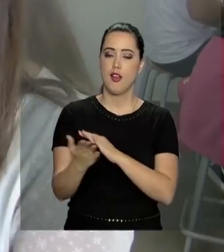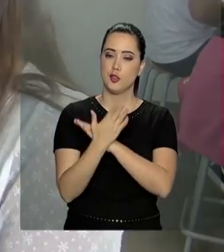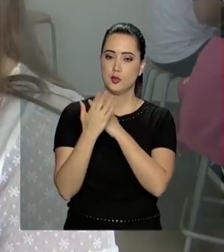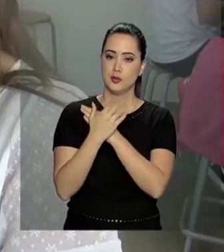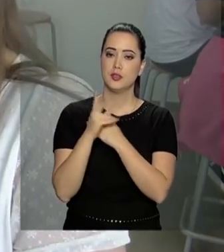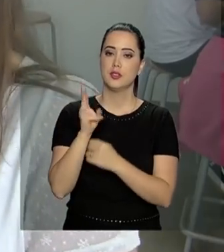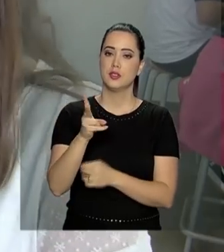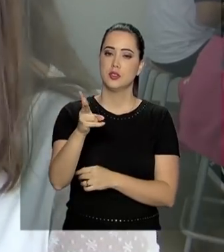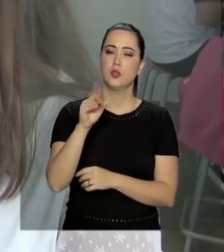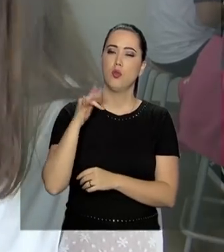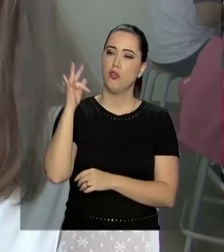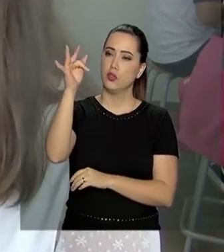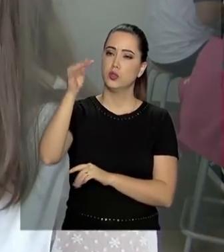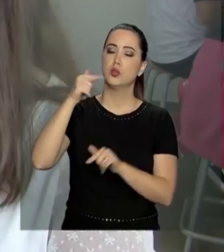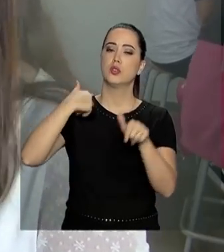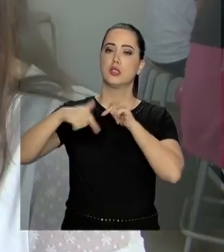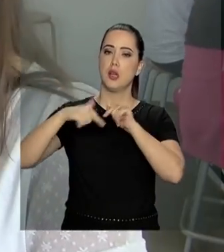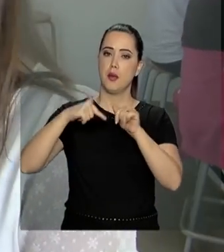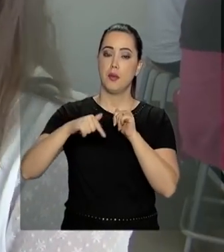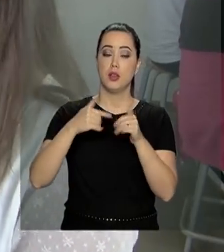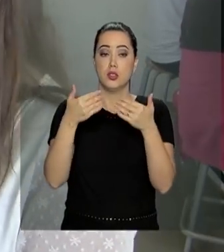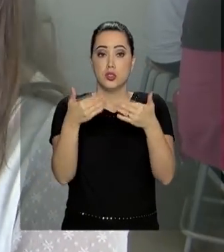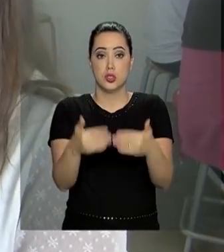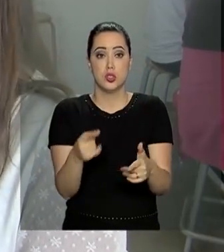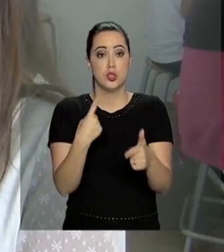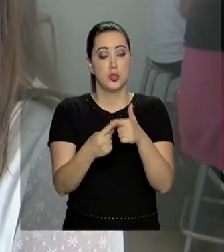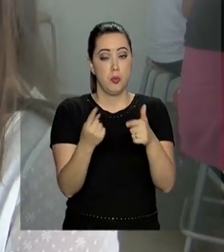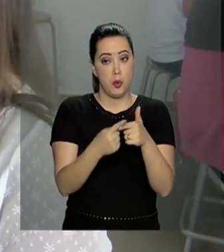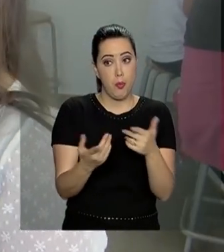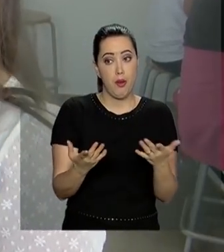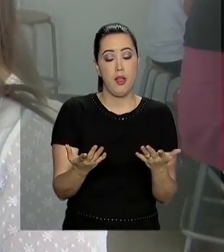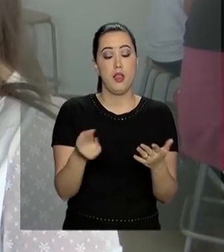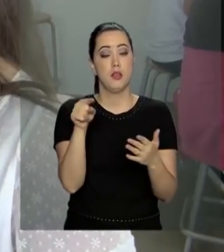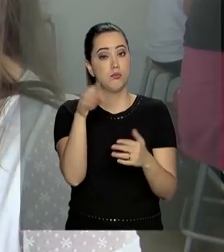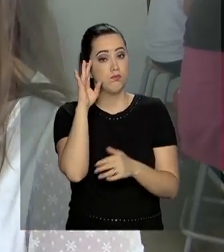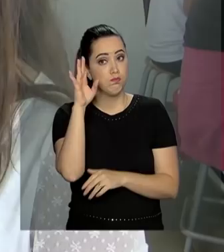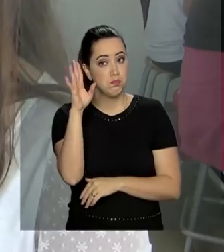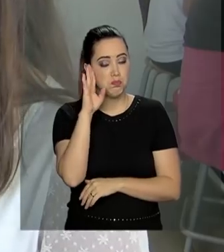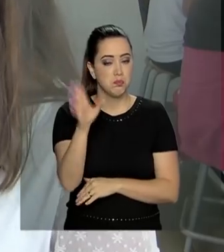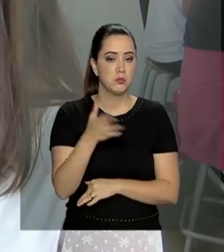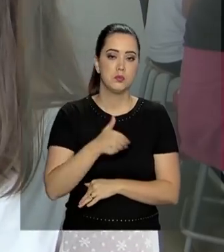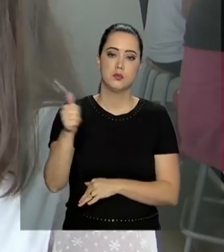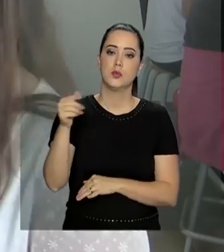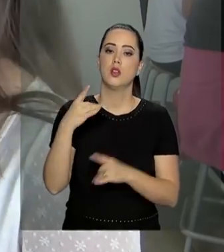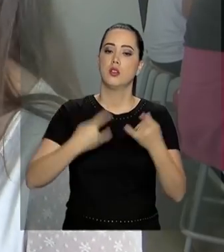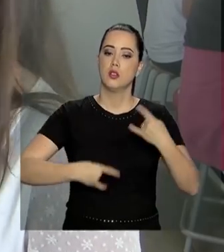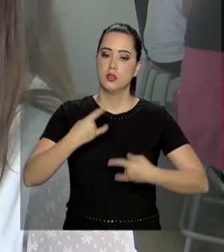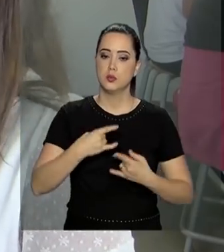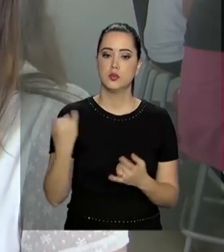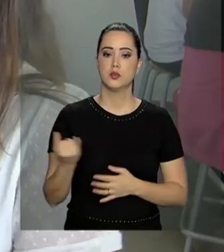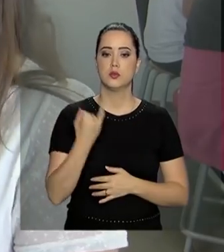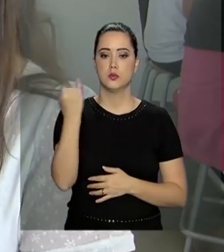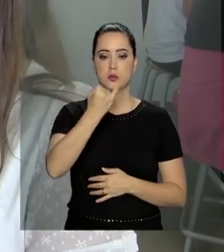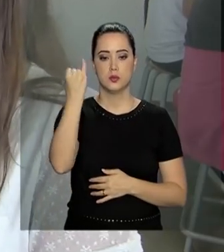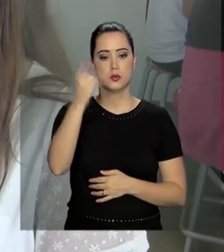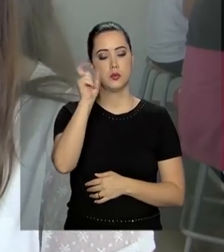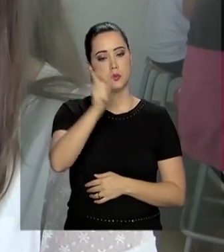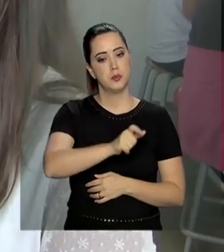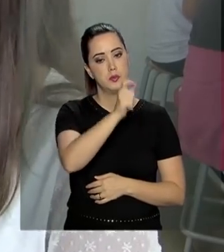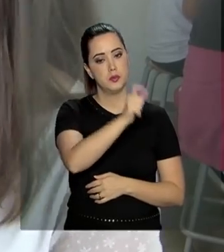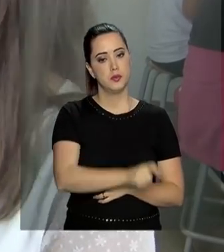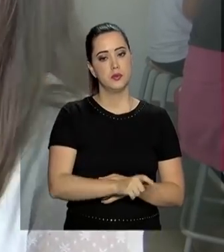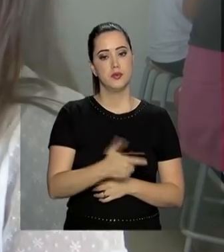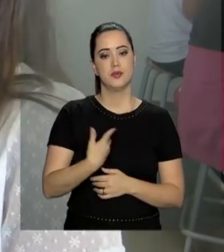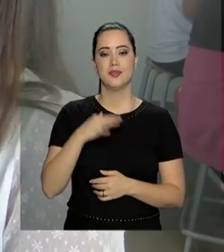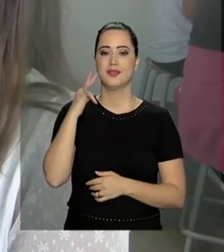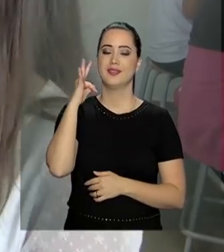ajudar quando eu tiver um emprego, enfrentar situações, problemas, a ser criativa. Então, eu acho que a robótica me ajuda bastante com uma pessoa